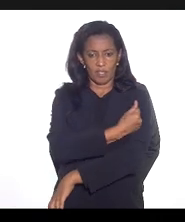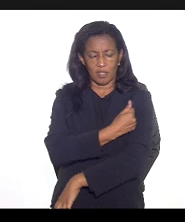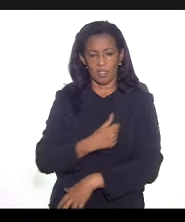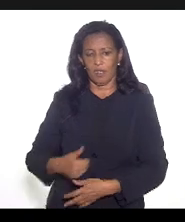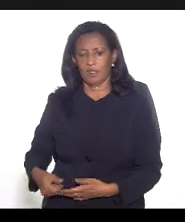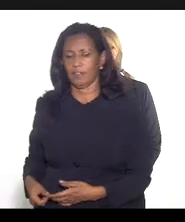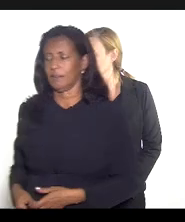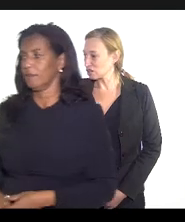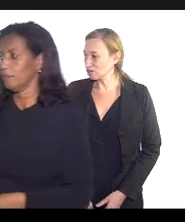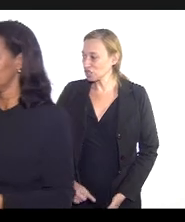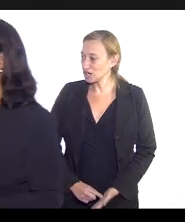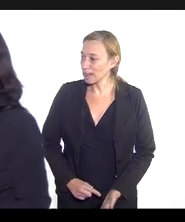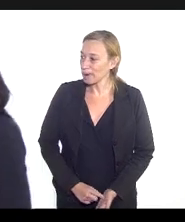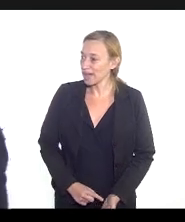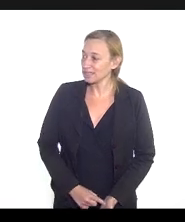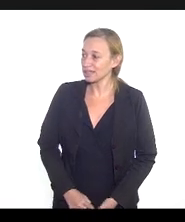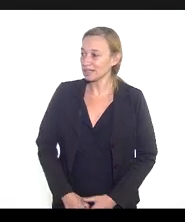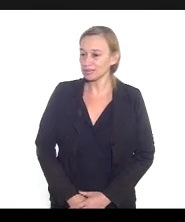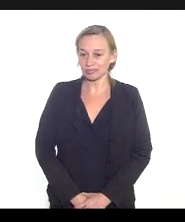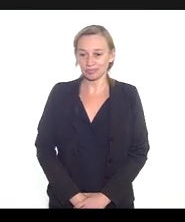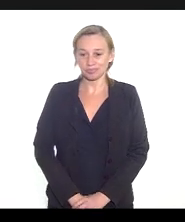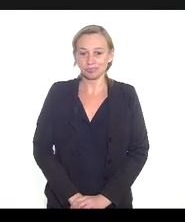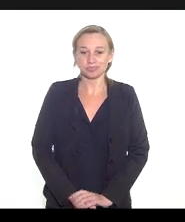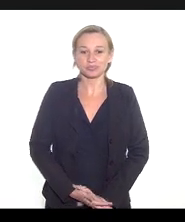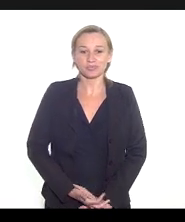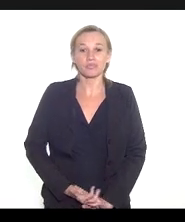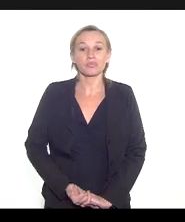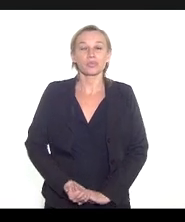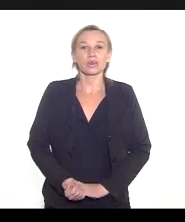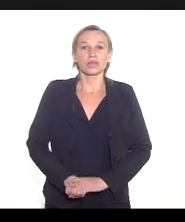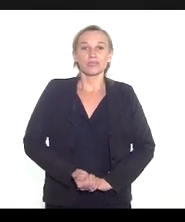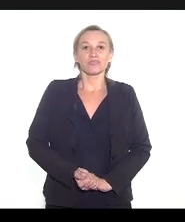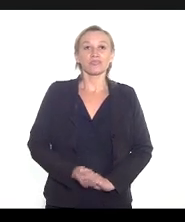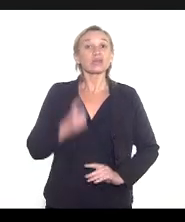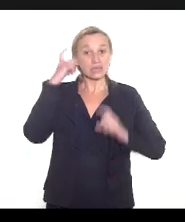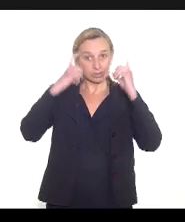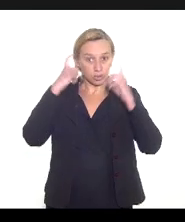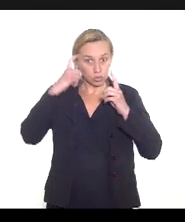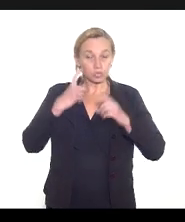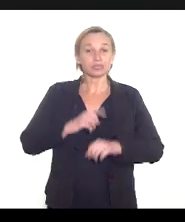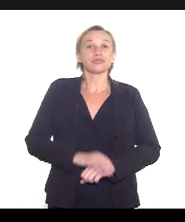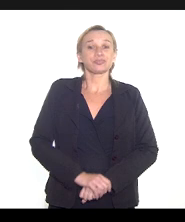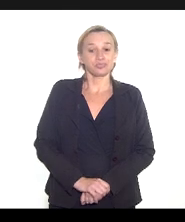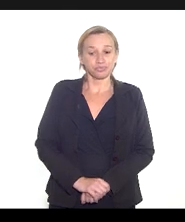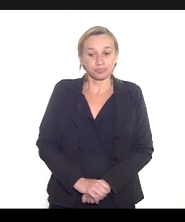enfim a gente se preocupa muito